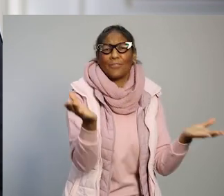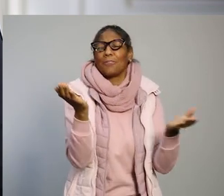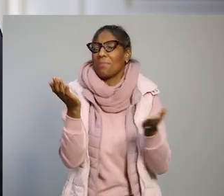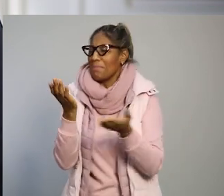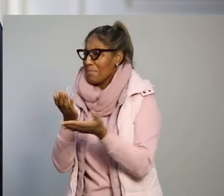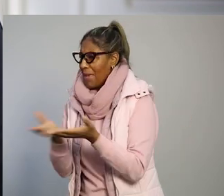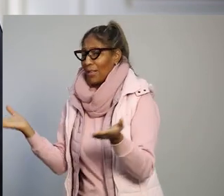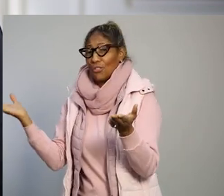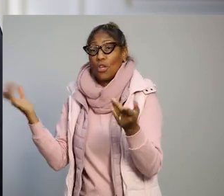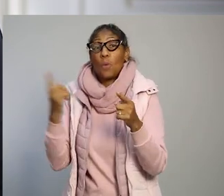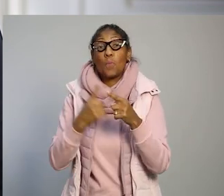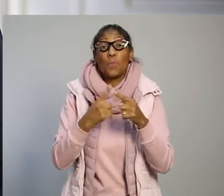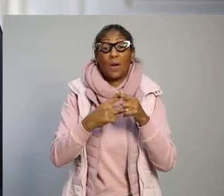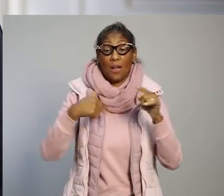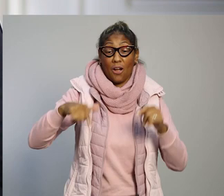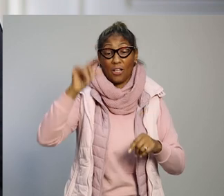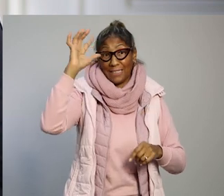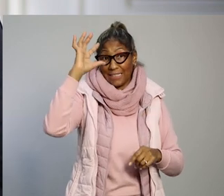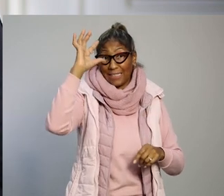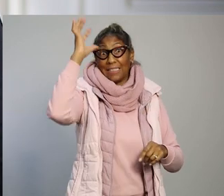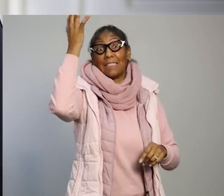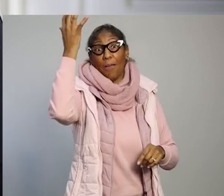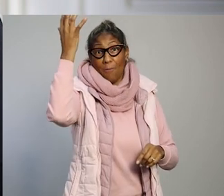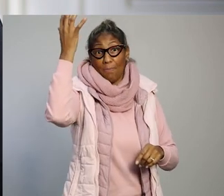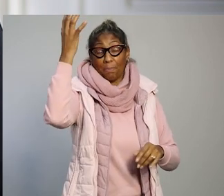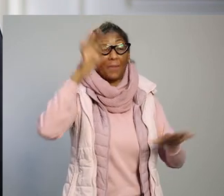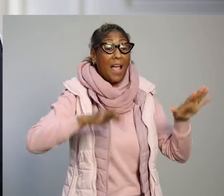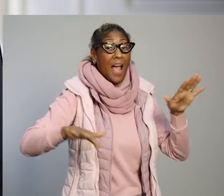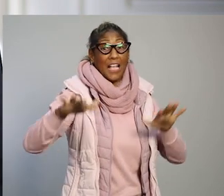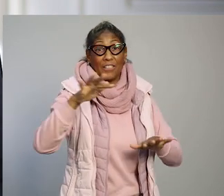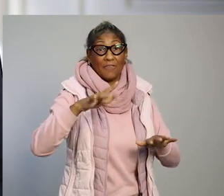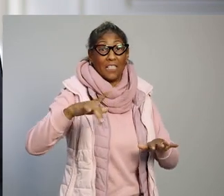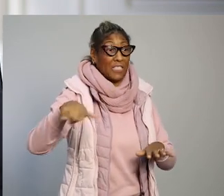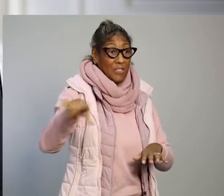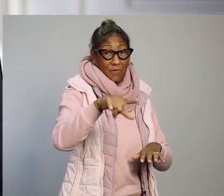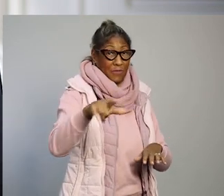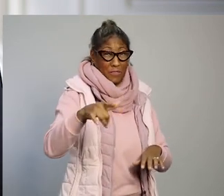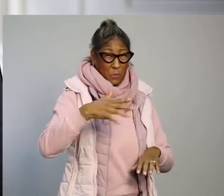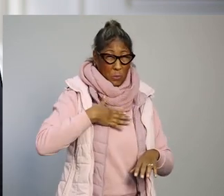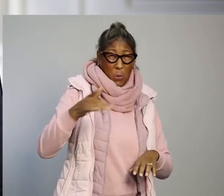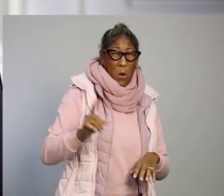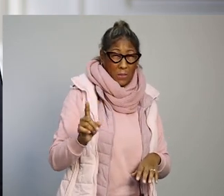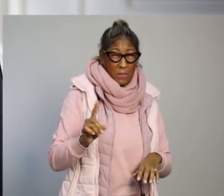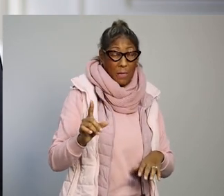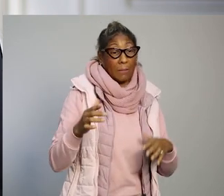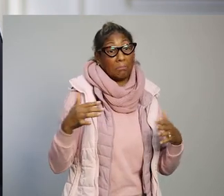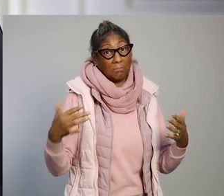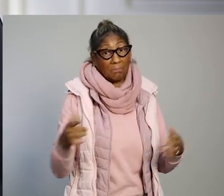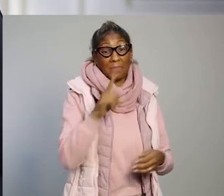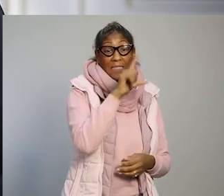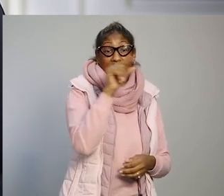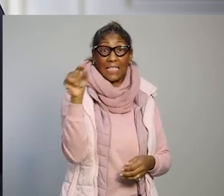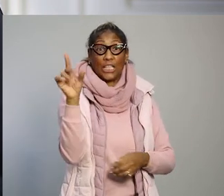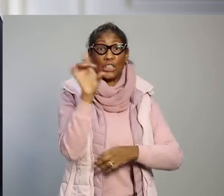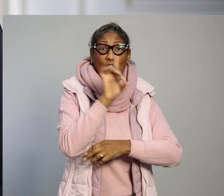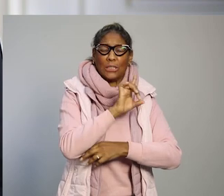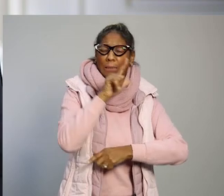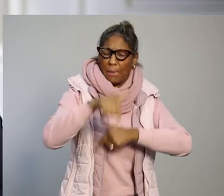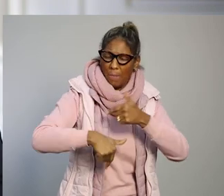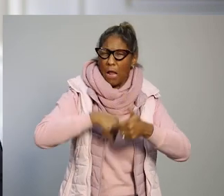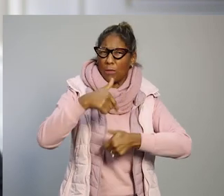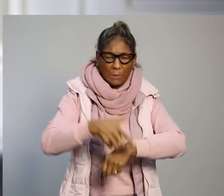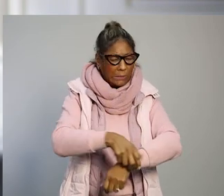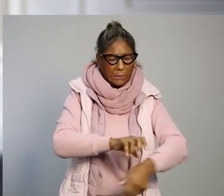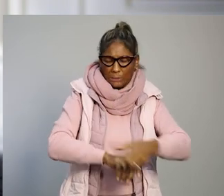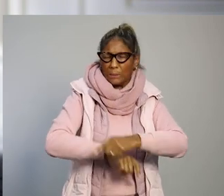tantas derrotas, diante de tantas decisões amargas, muitas vezes impopulares. Foram mais de 100 dias